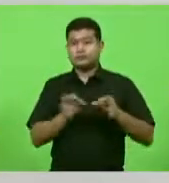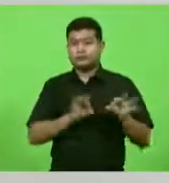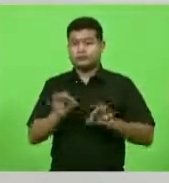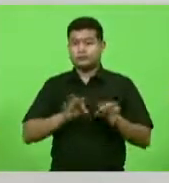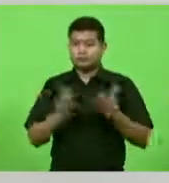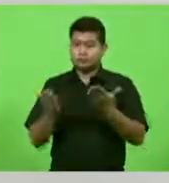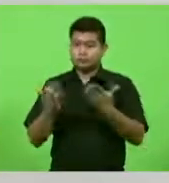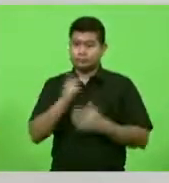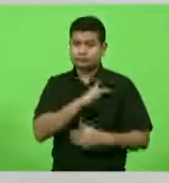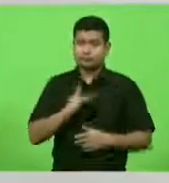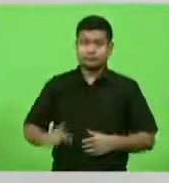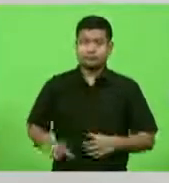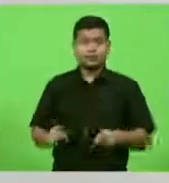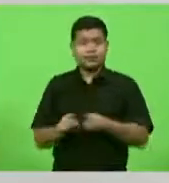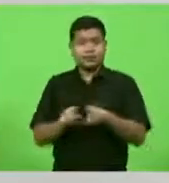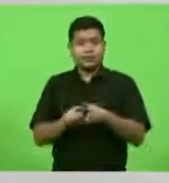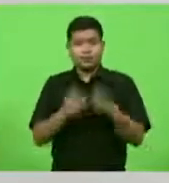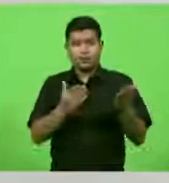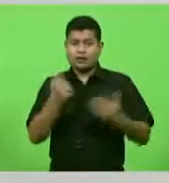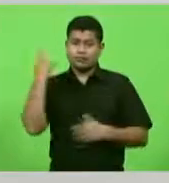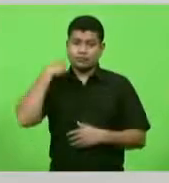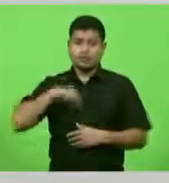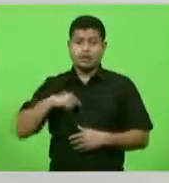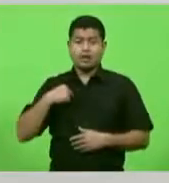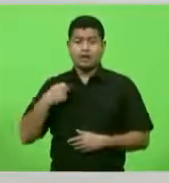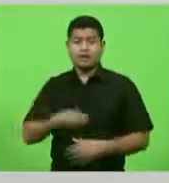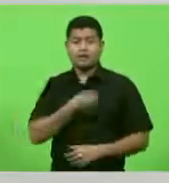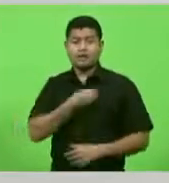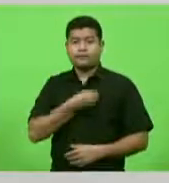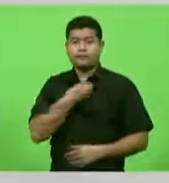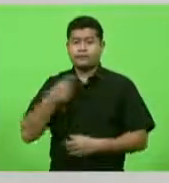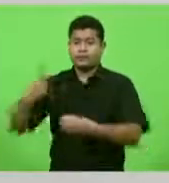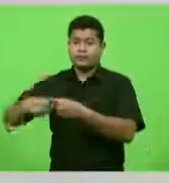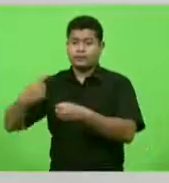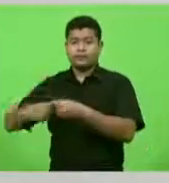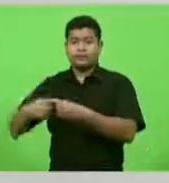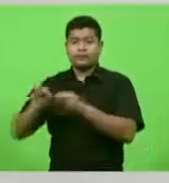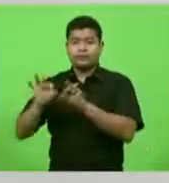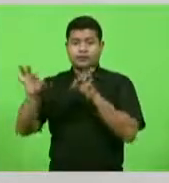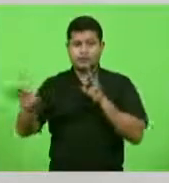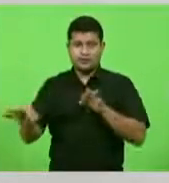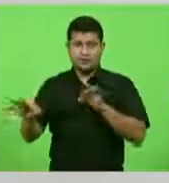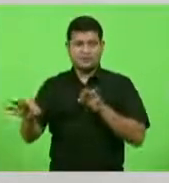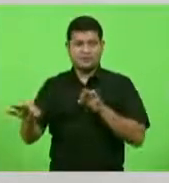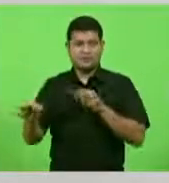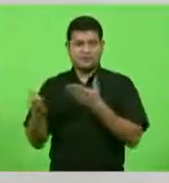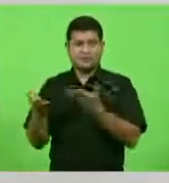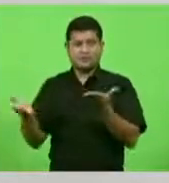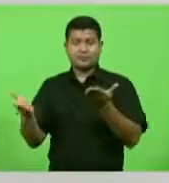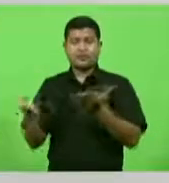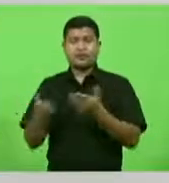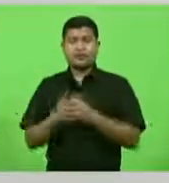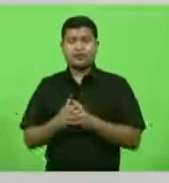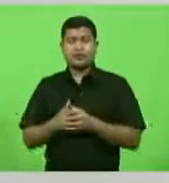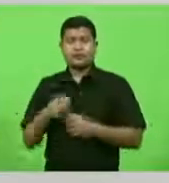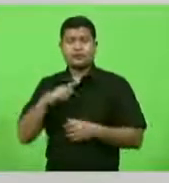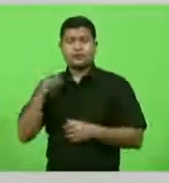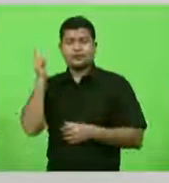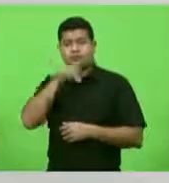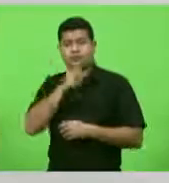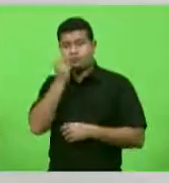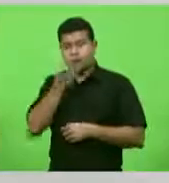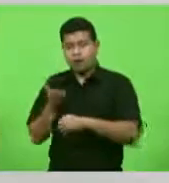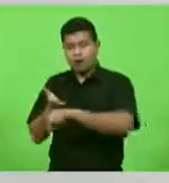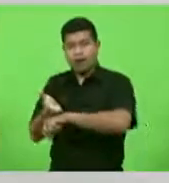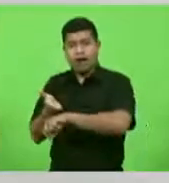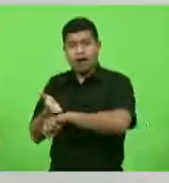Drevick, que sabe da importância do que é morar em cidades de interior e de se ter um bom acesso aos municípios